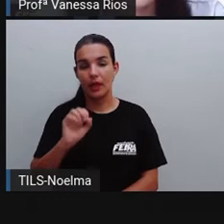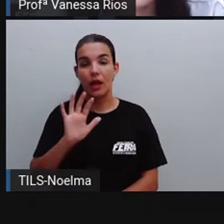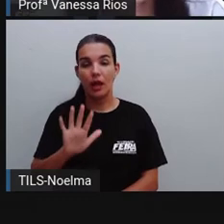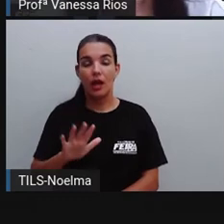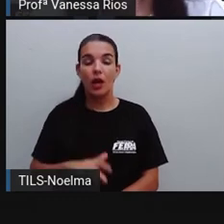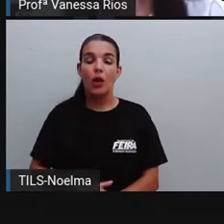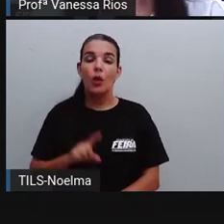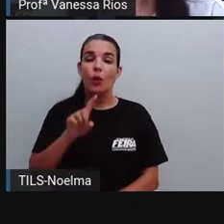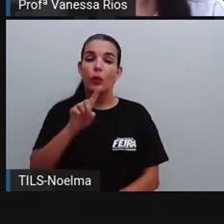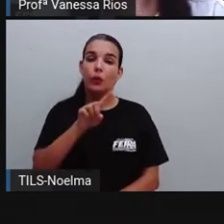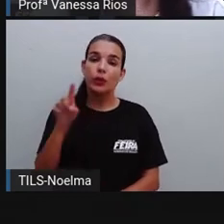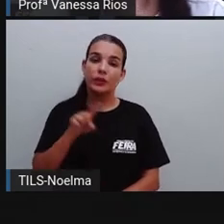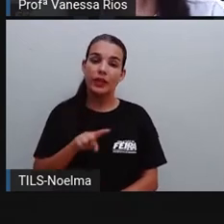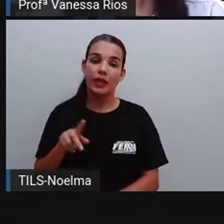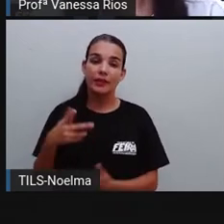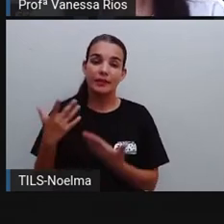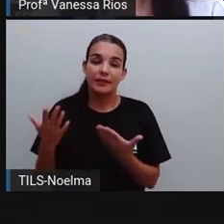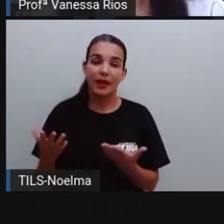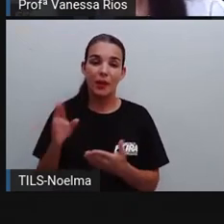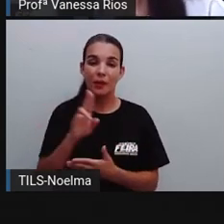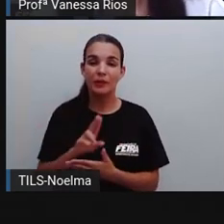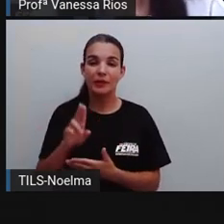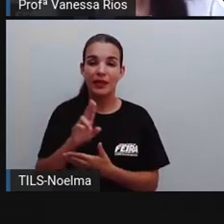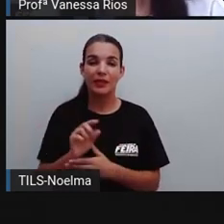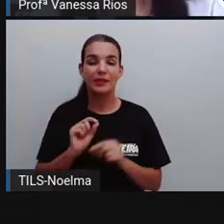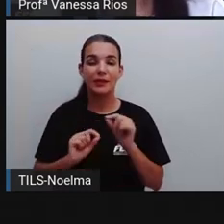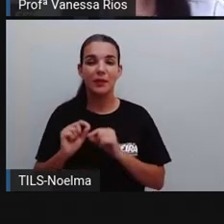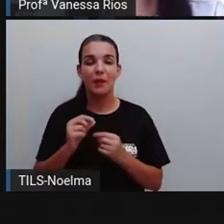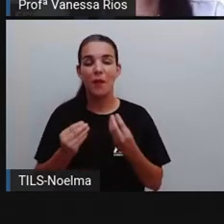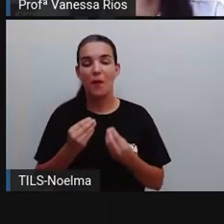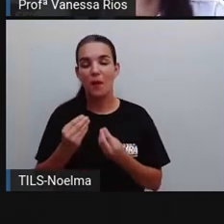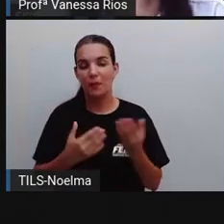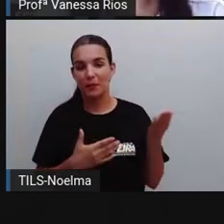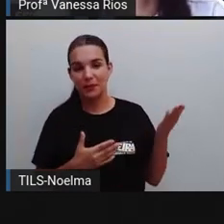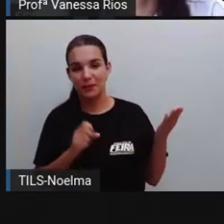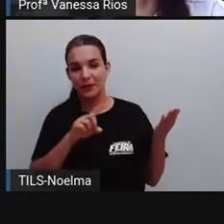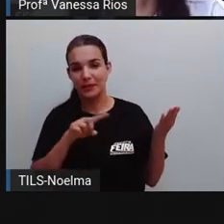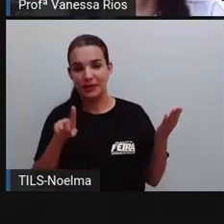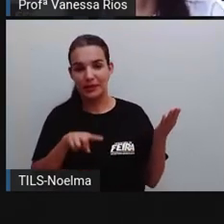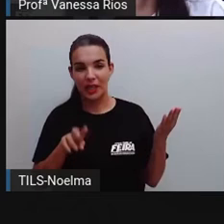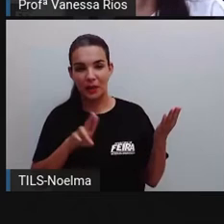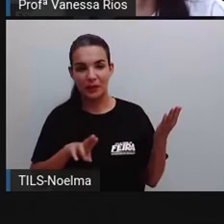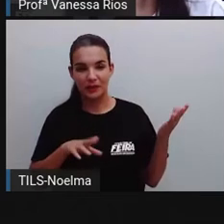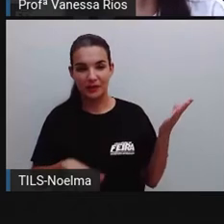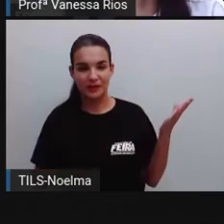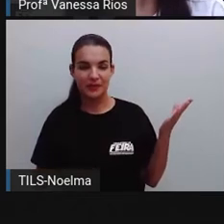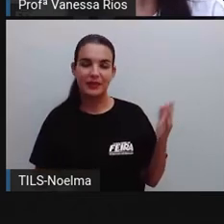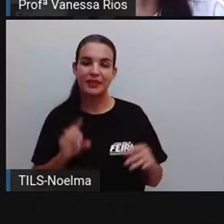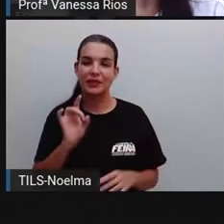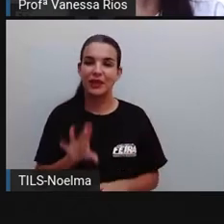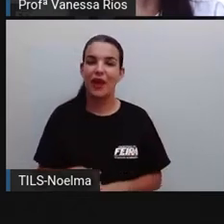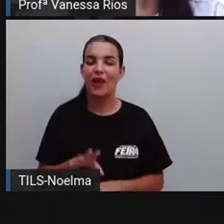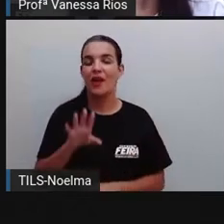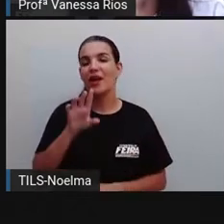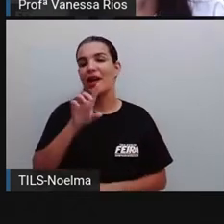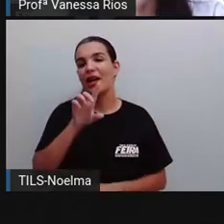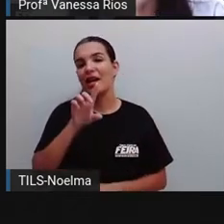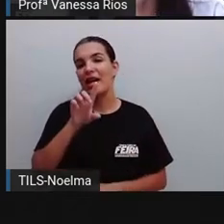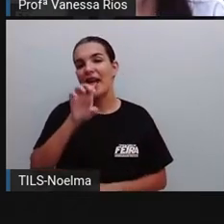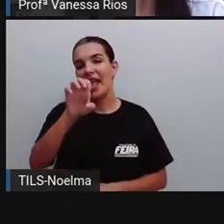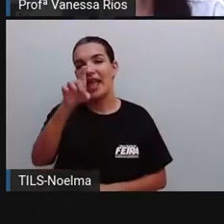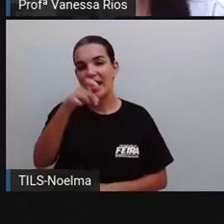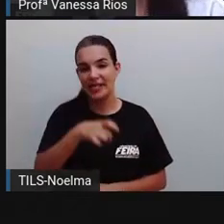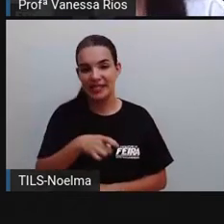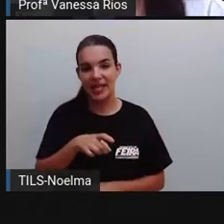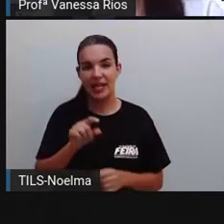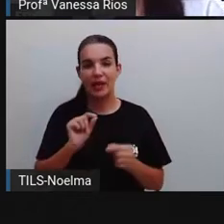E aí o Z, por sua vez, ele é utilizado nas seguintes situações. Nos sufixos ex ou exa,